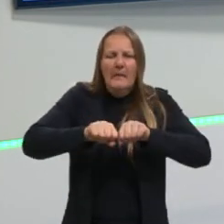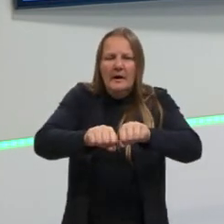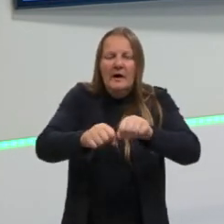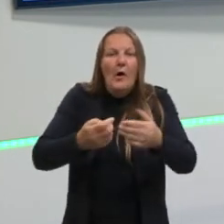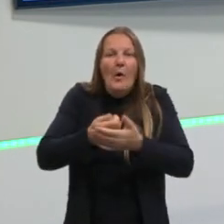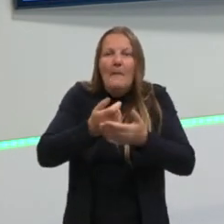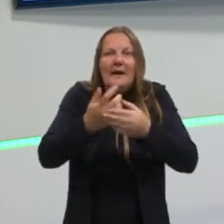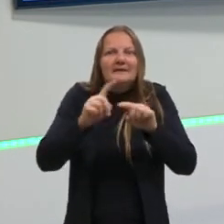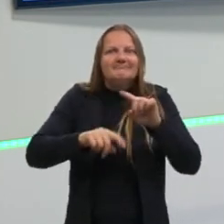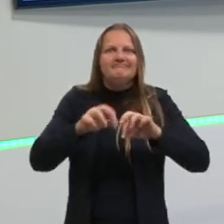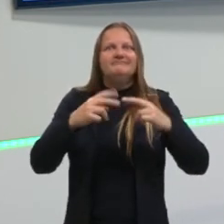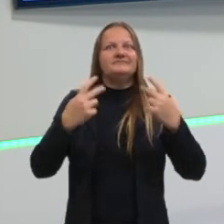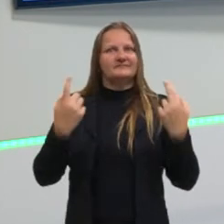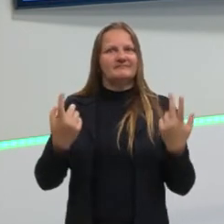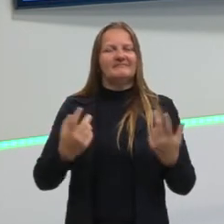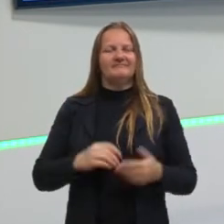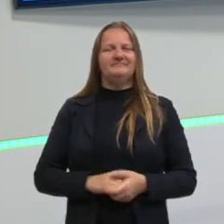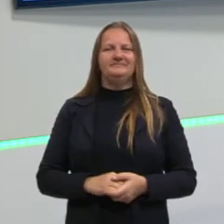compras.